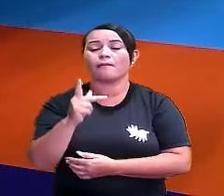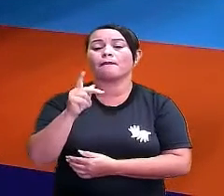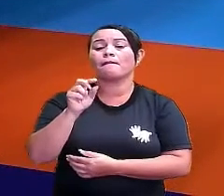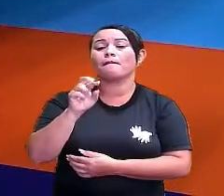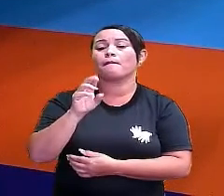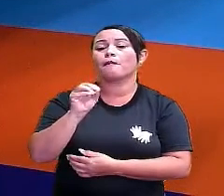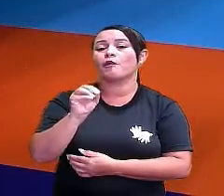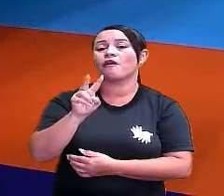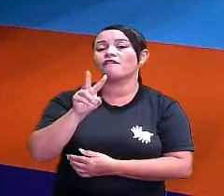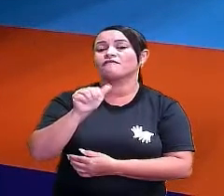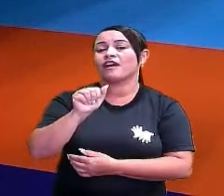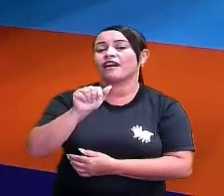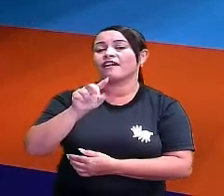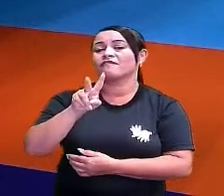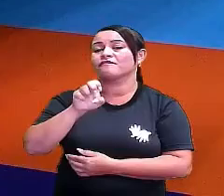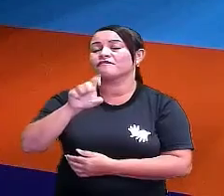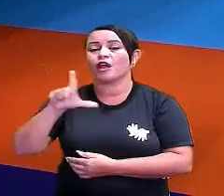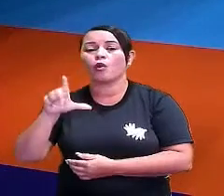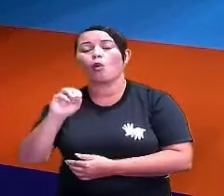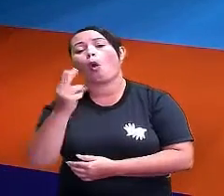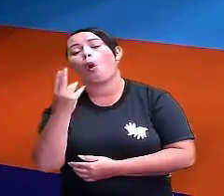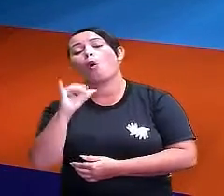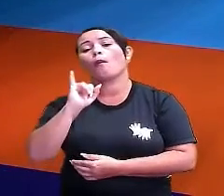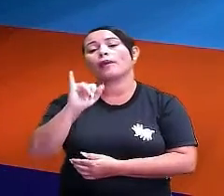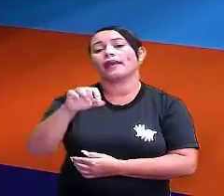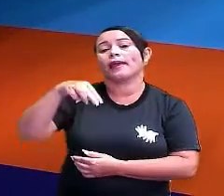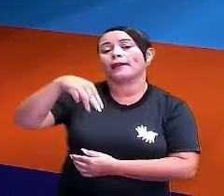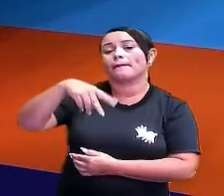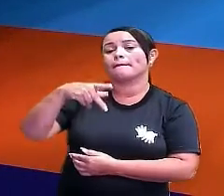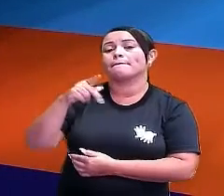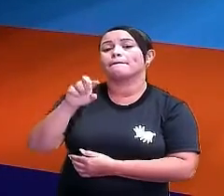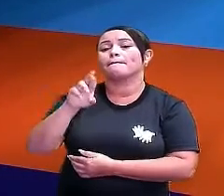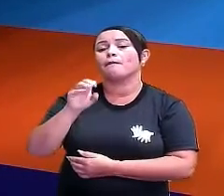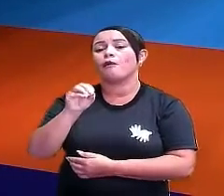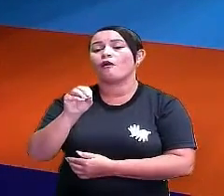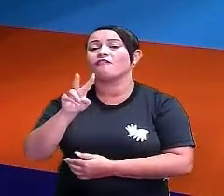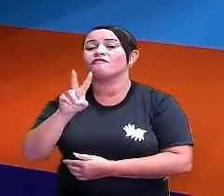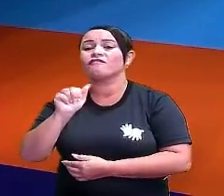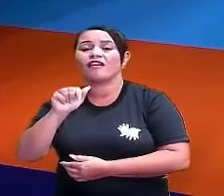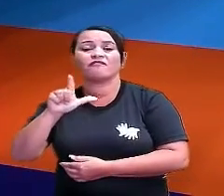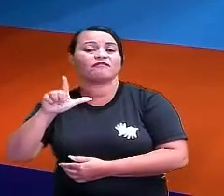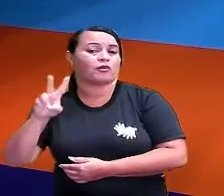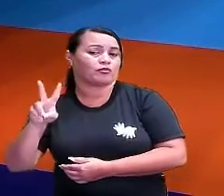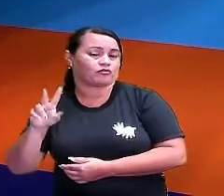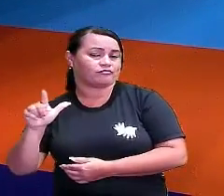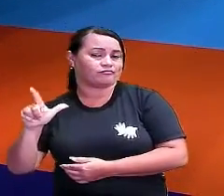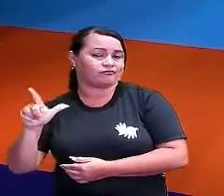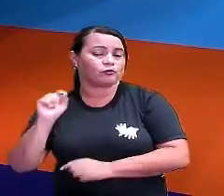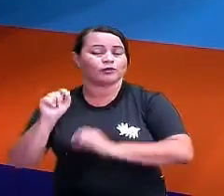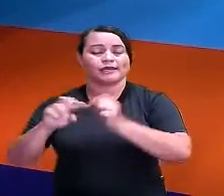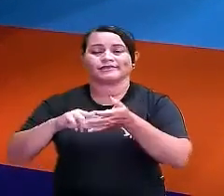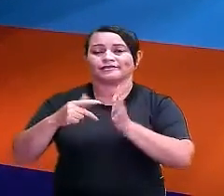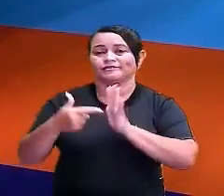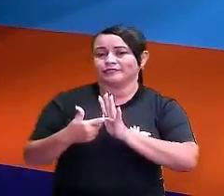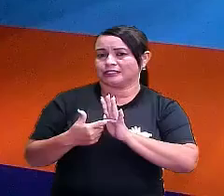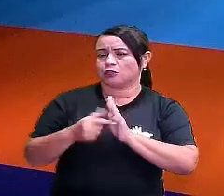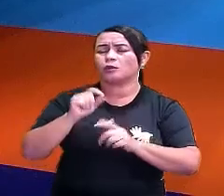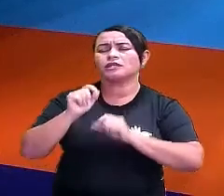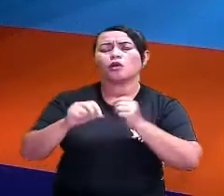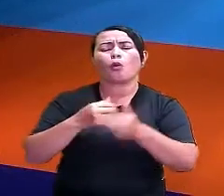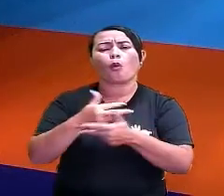improvável, tá certo? Você sabe o que significa a palavra provável e a palavra improvável? O que são situações